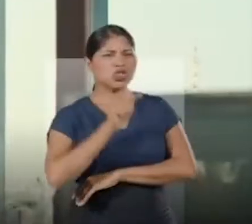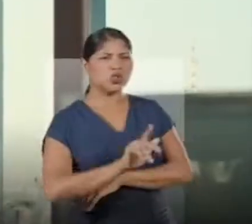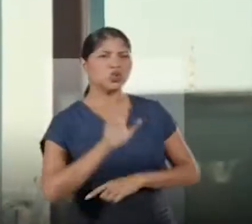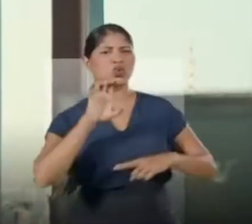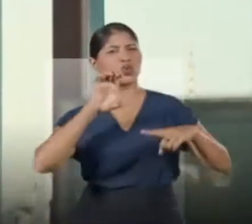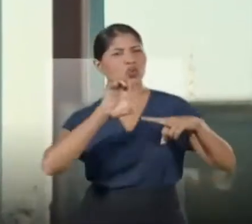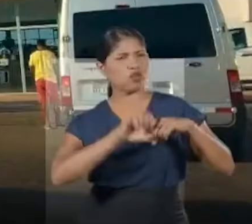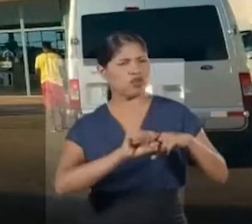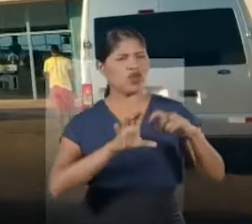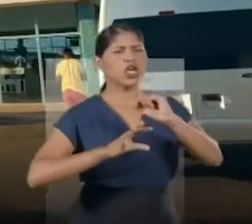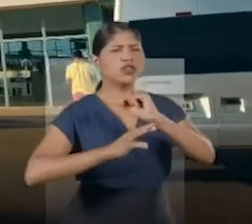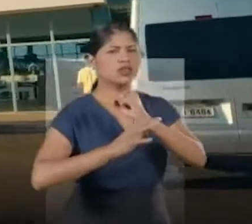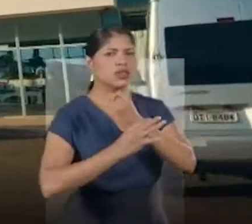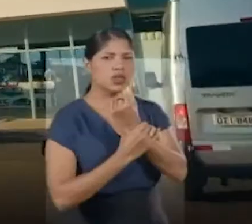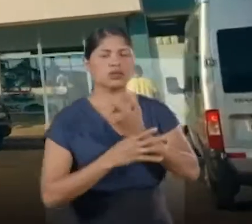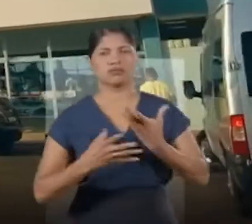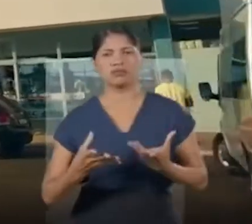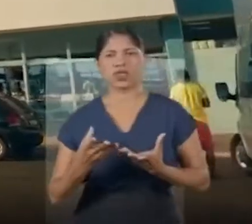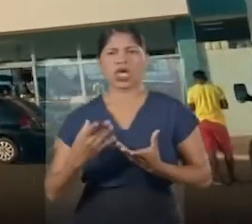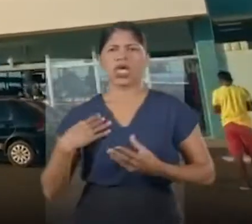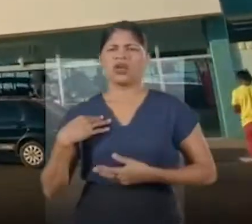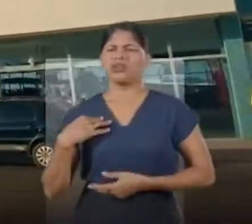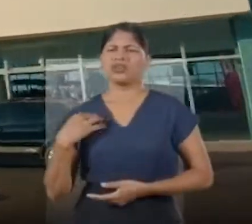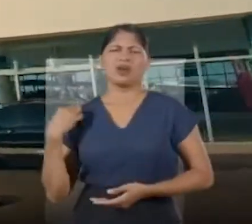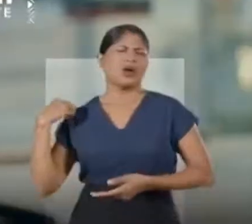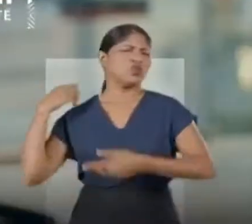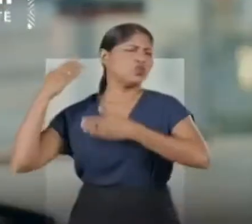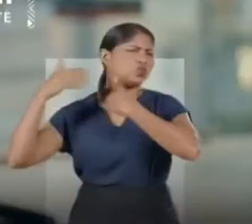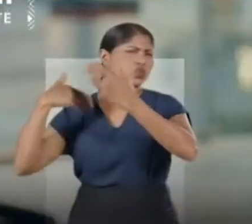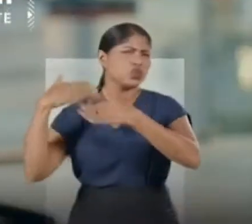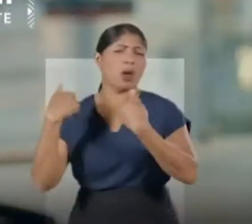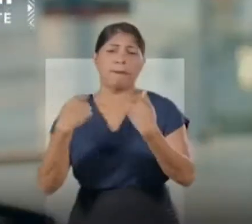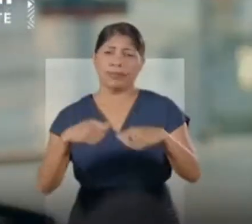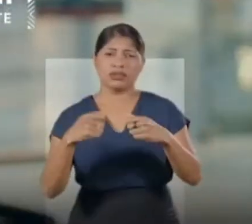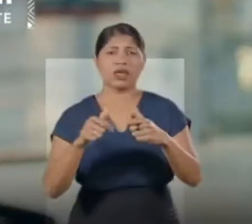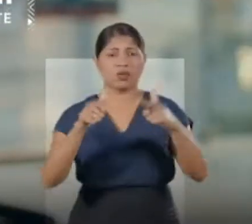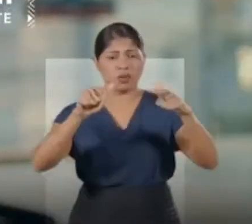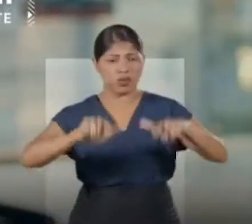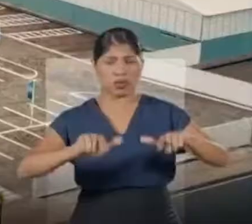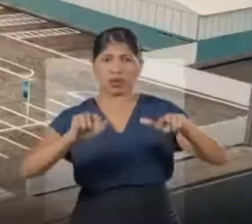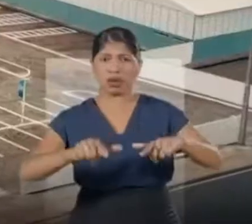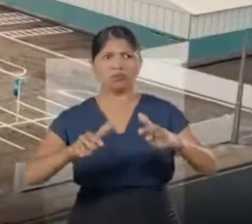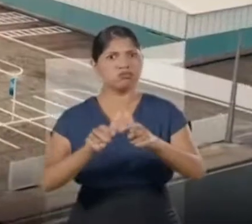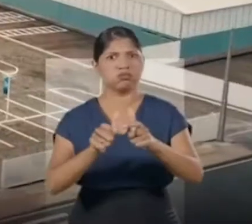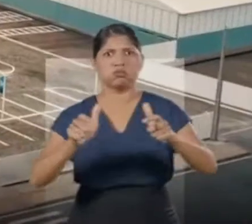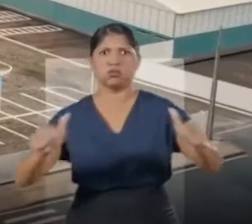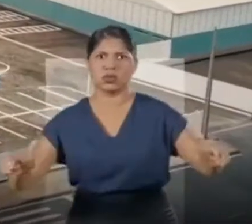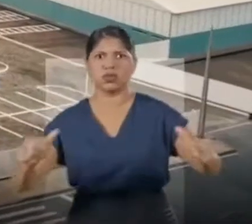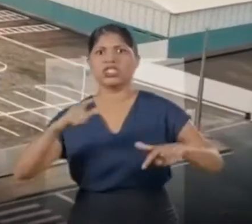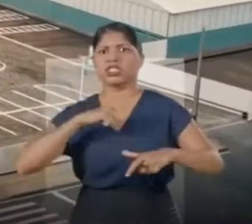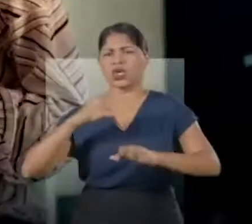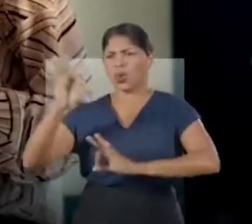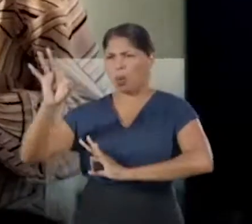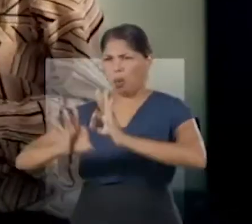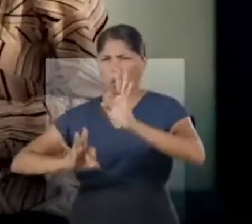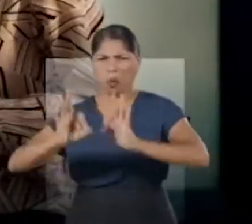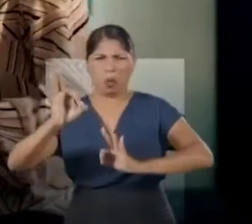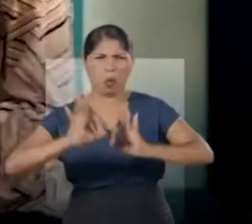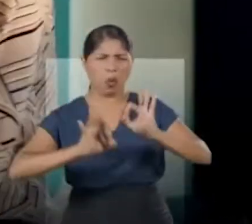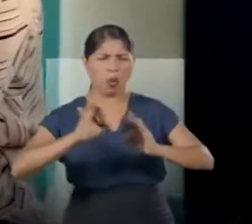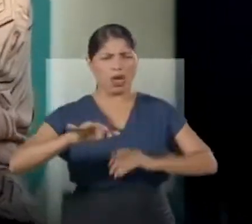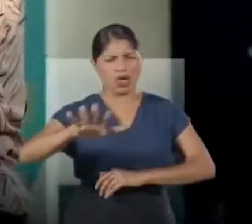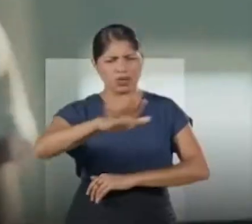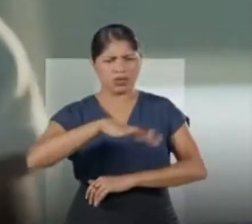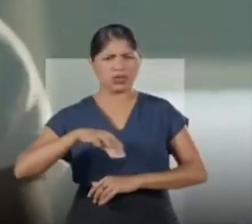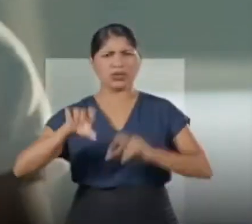ganhou confiança, segurança. Há muito tempo nós merecíamos um terminal desse tamanho, né? Que tem estacionamento, um local que